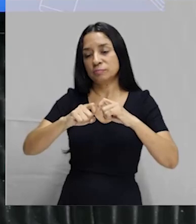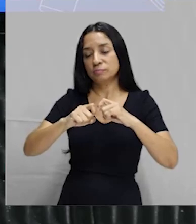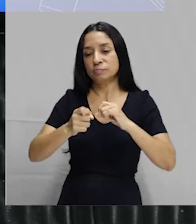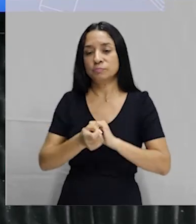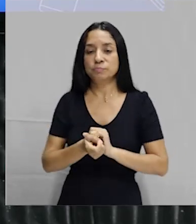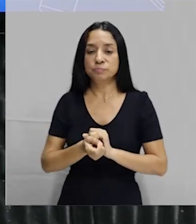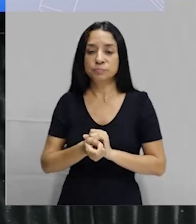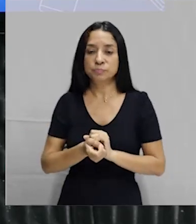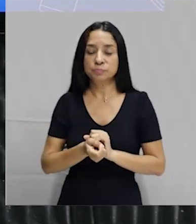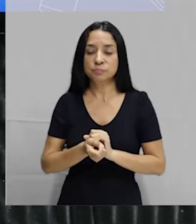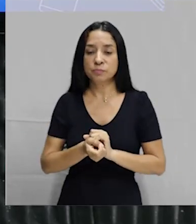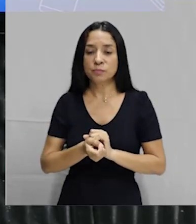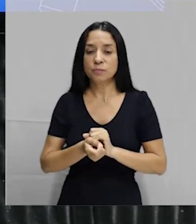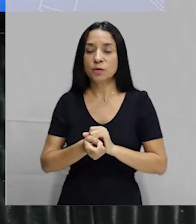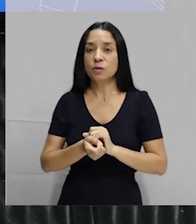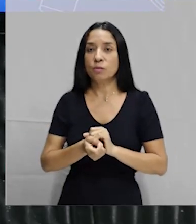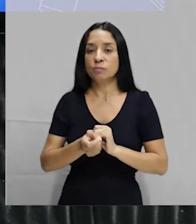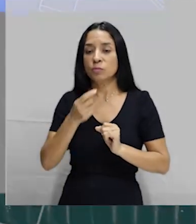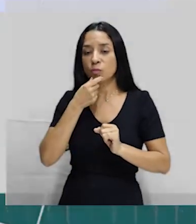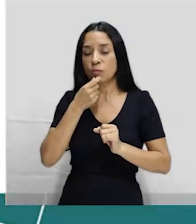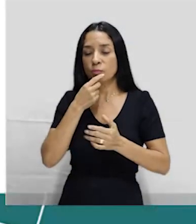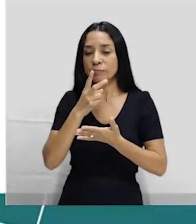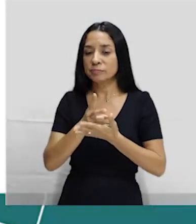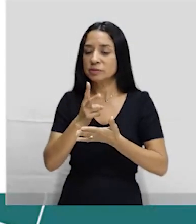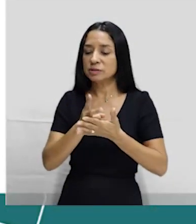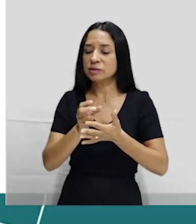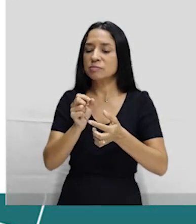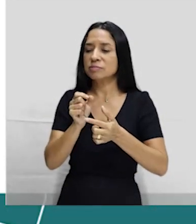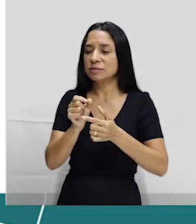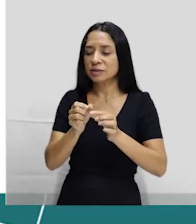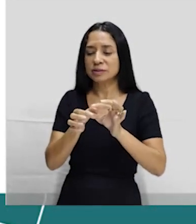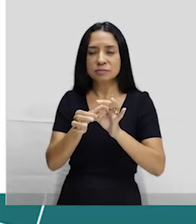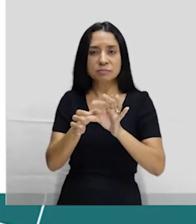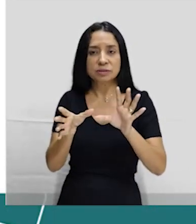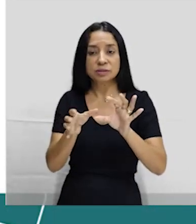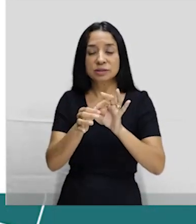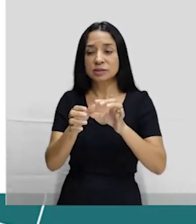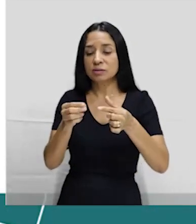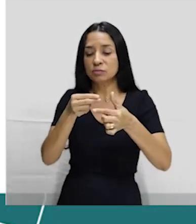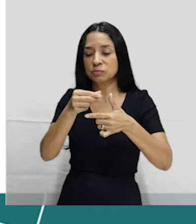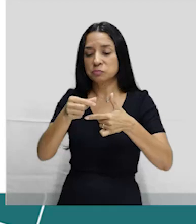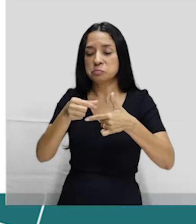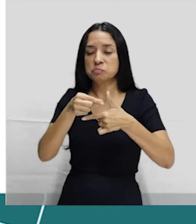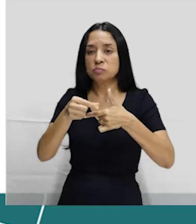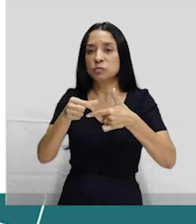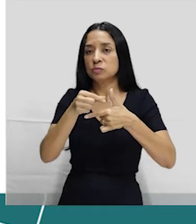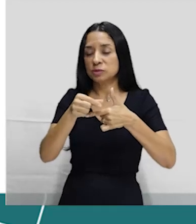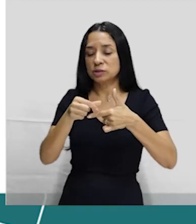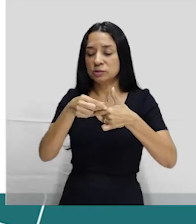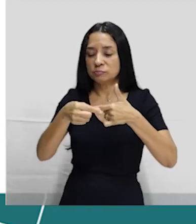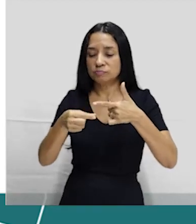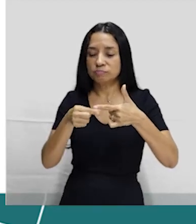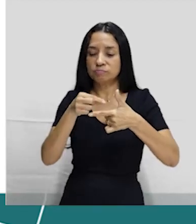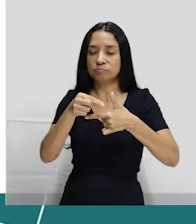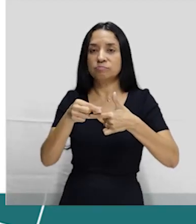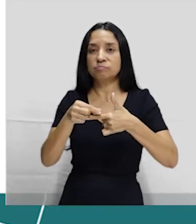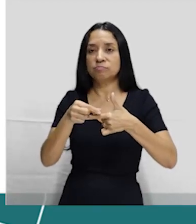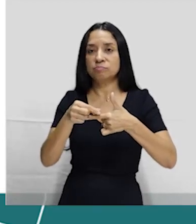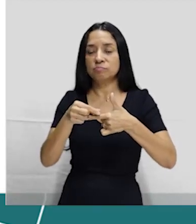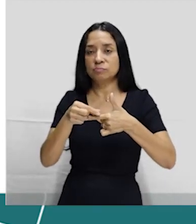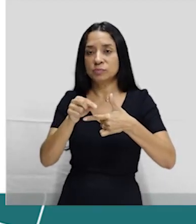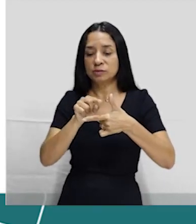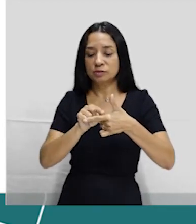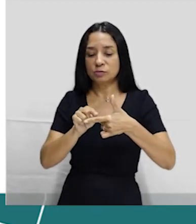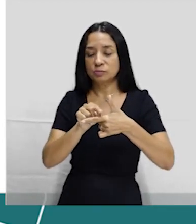masculina, o homem, ele sempre está promovendo a liberação de um líquido lubrificante por meio de uma